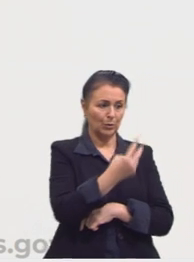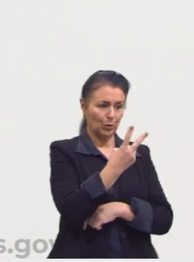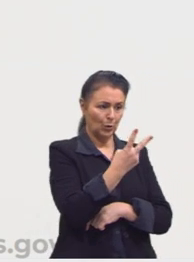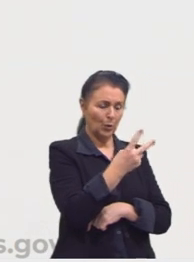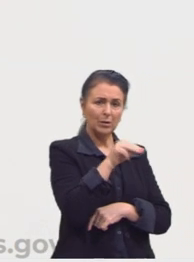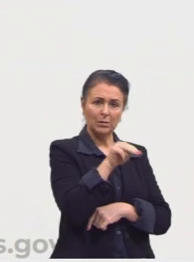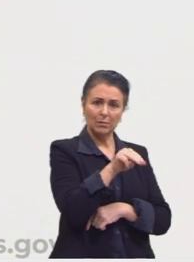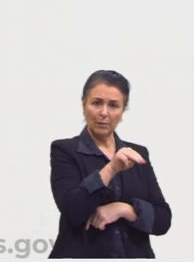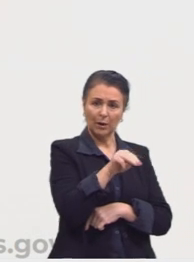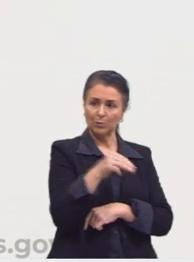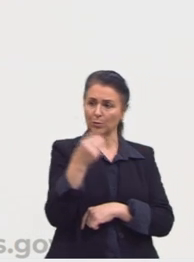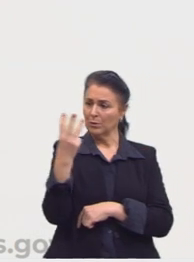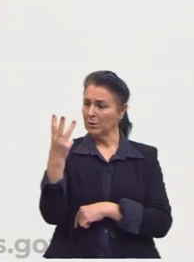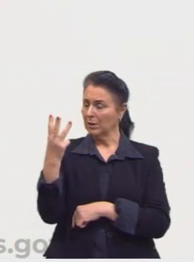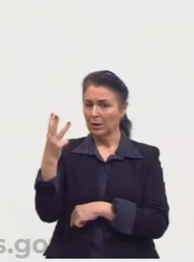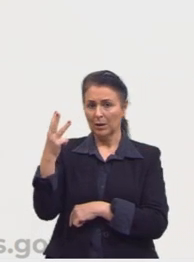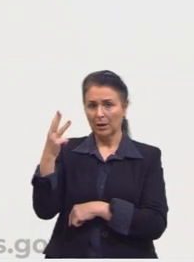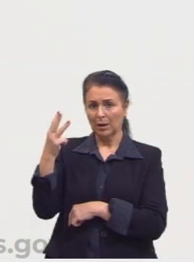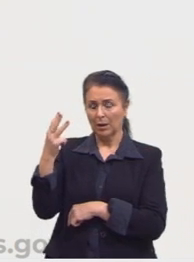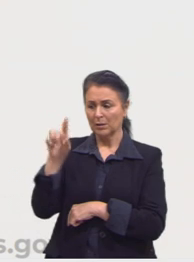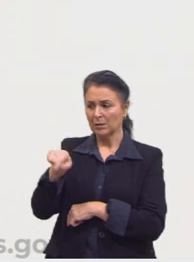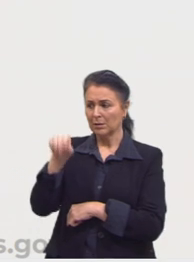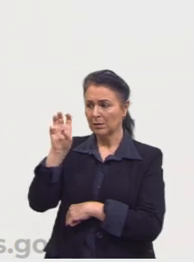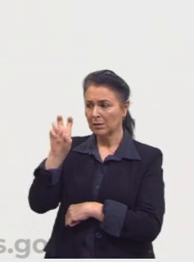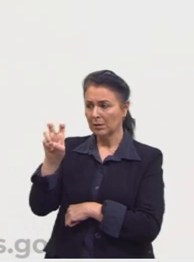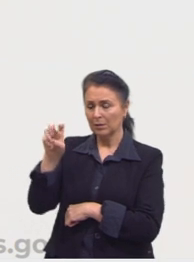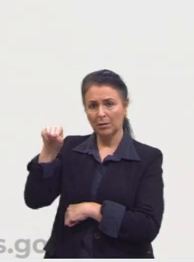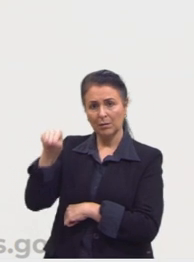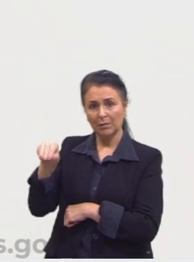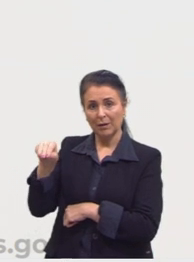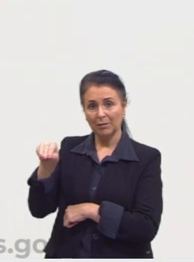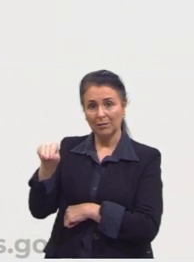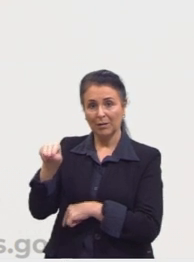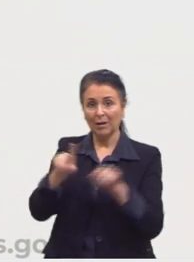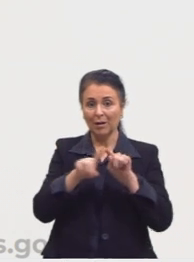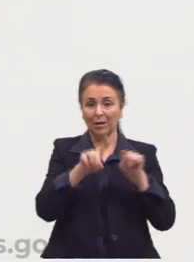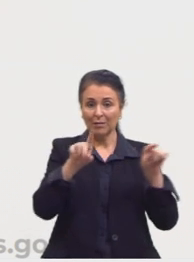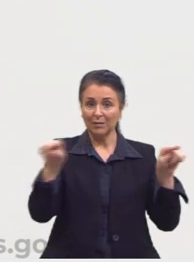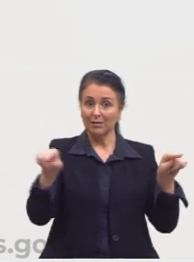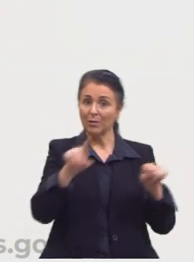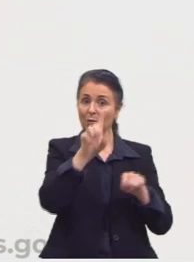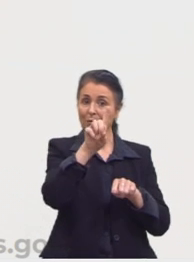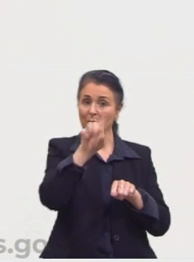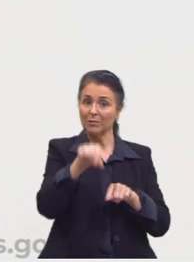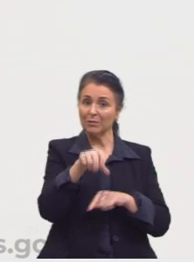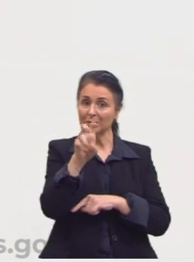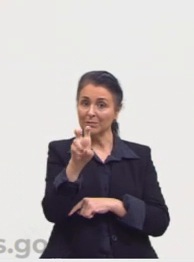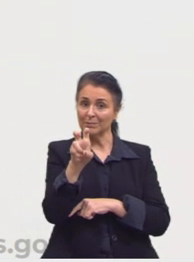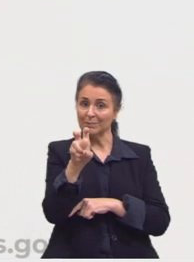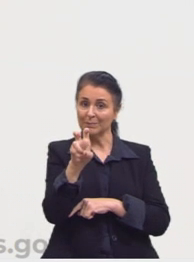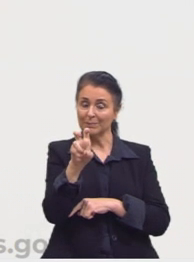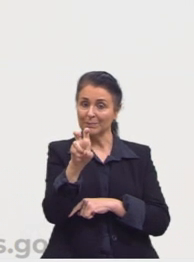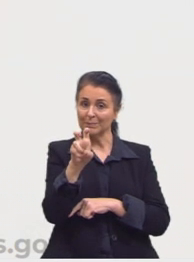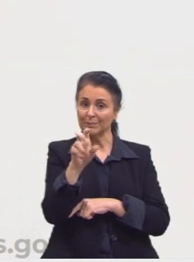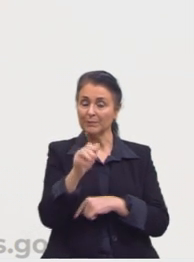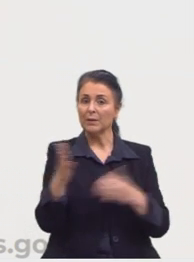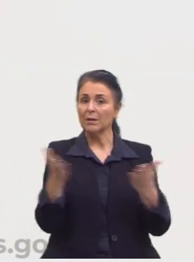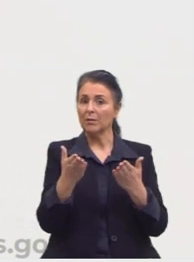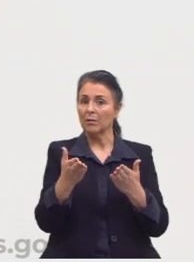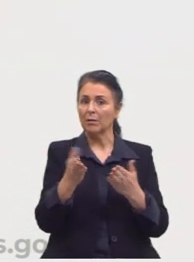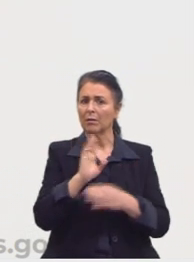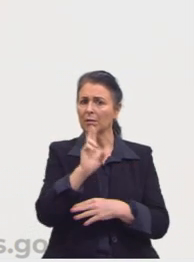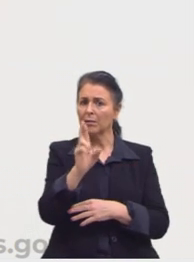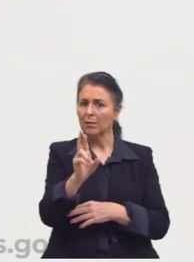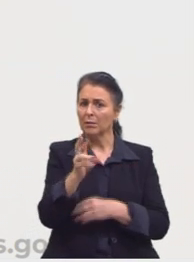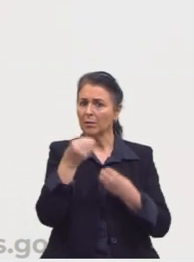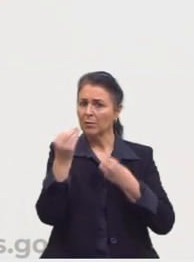e chegou até três metros e meio, a variação dela foi de um metro e meio. Tranquilo. Como é que eu vou responder isso agora?